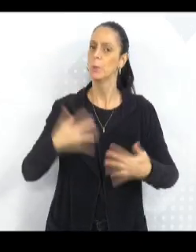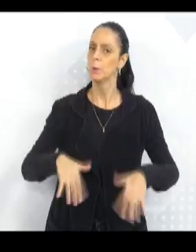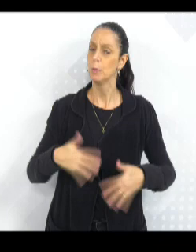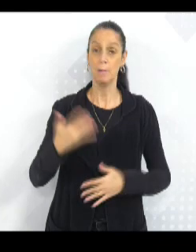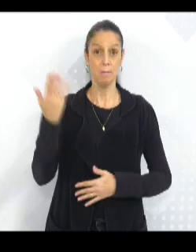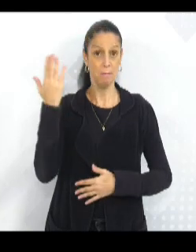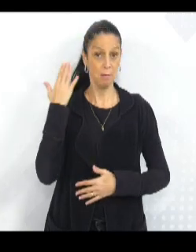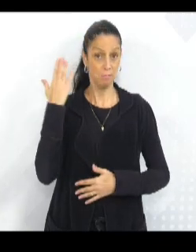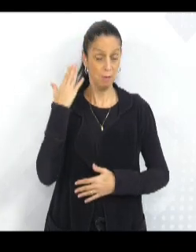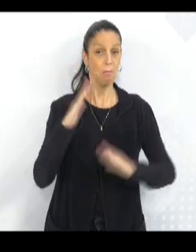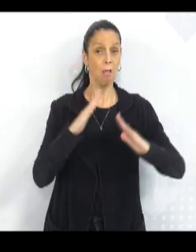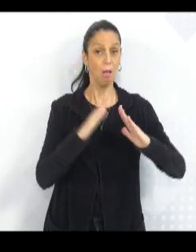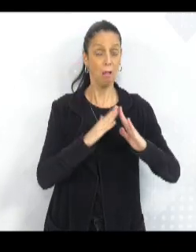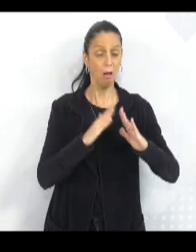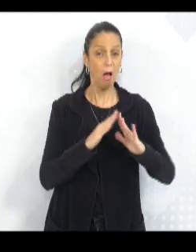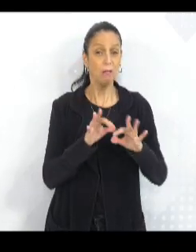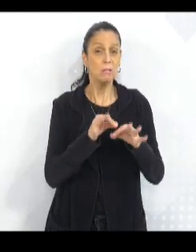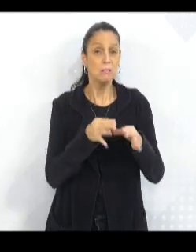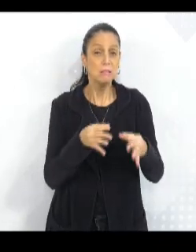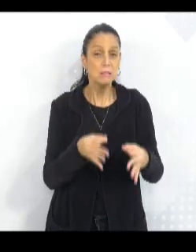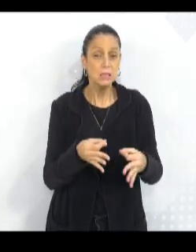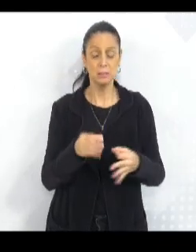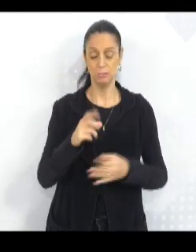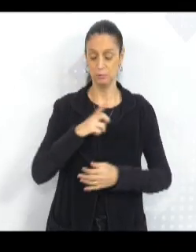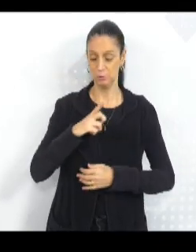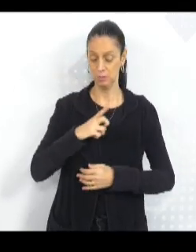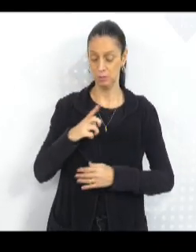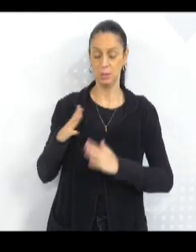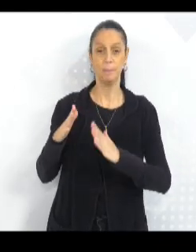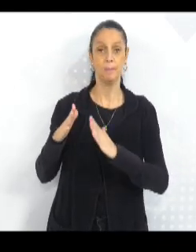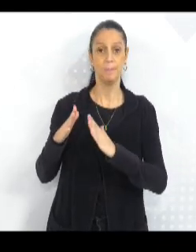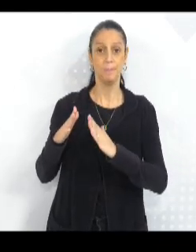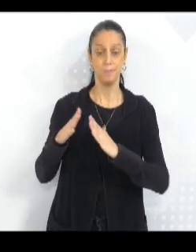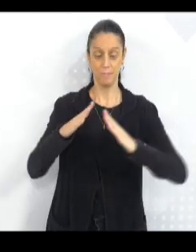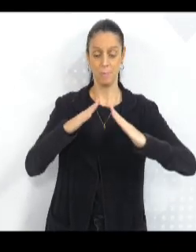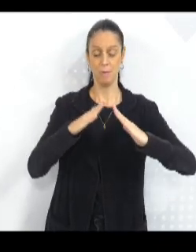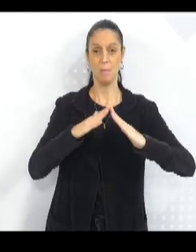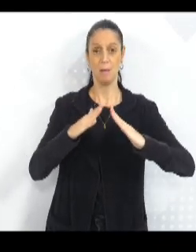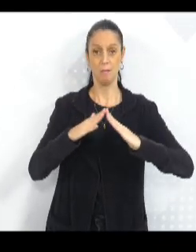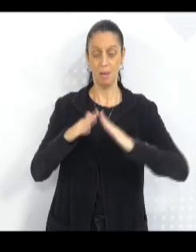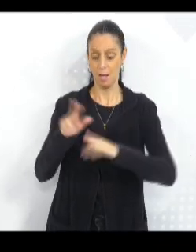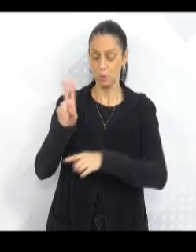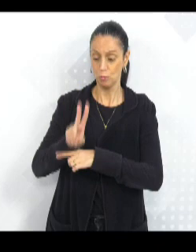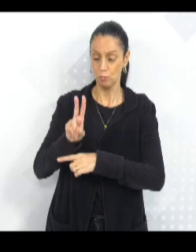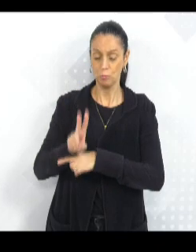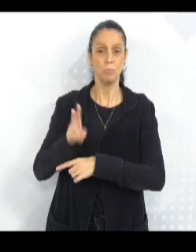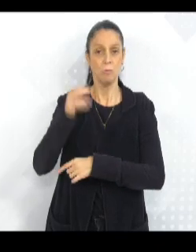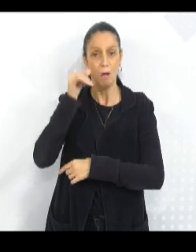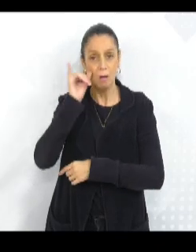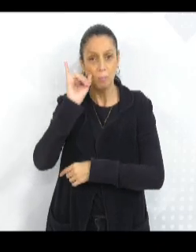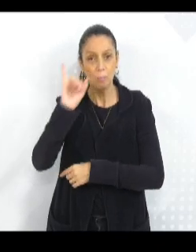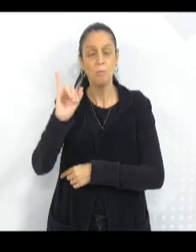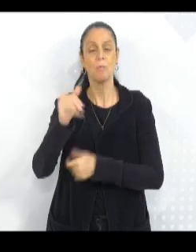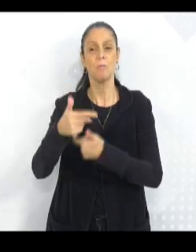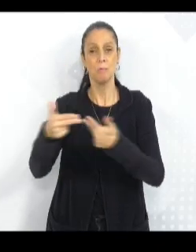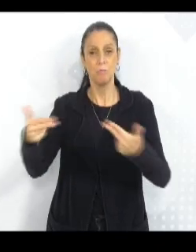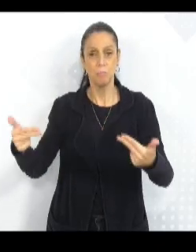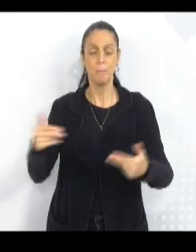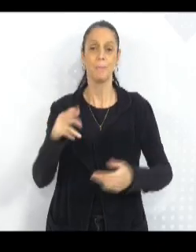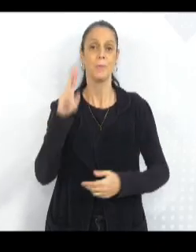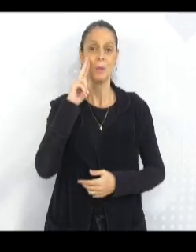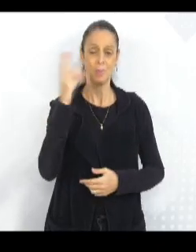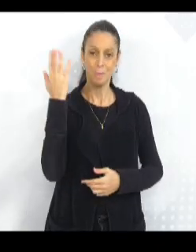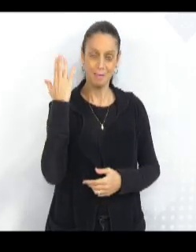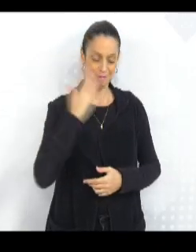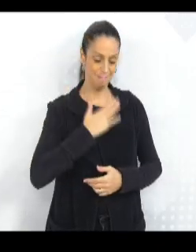curral de gado, de vaca. Não tinha forro, cortava trato, o trato vinha para dentro. O nosso colchão, não é,